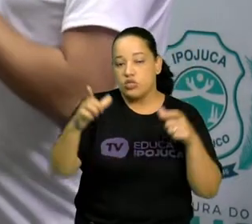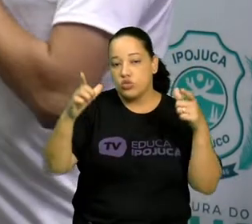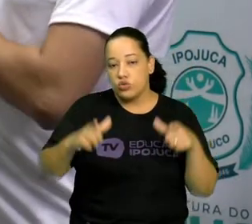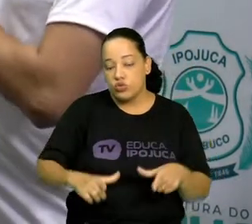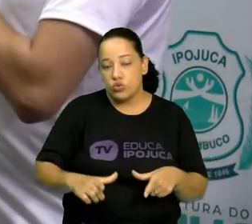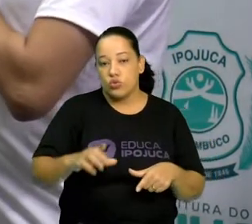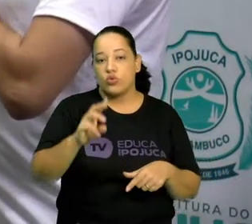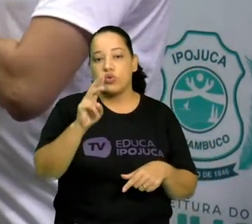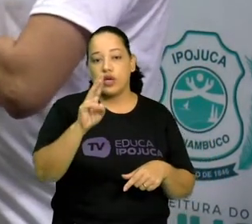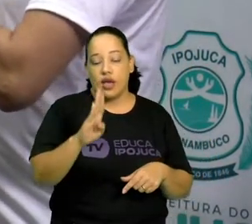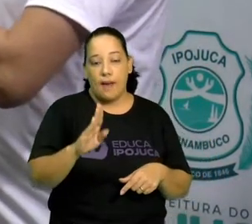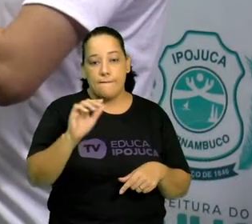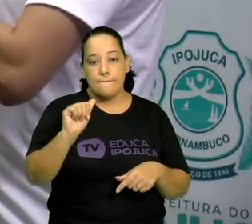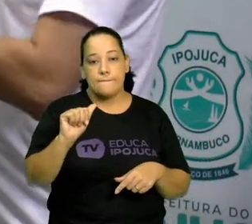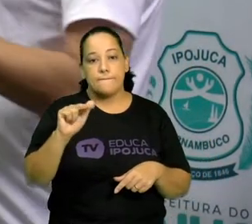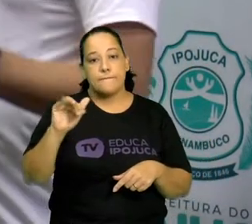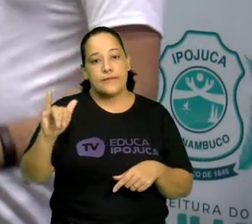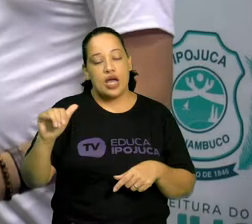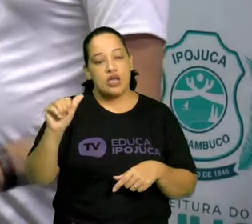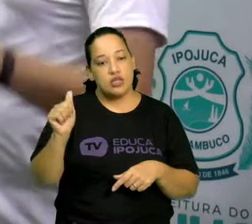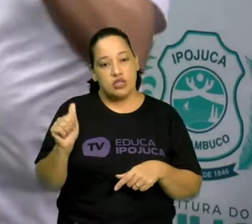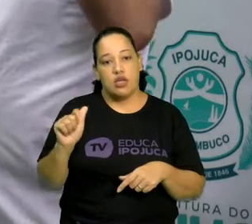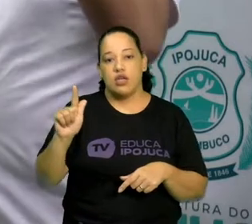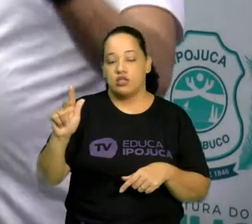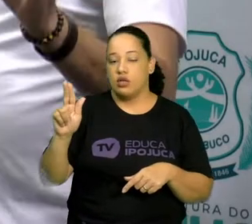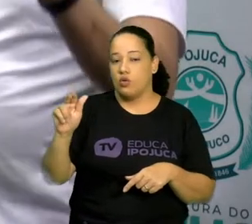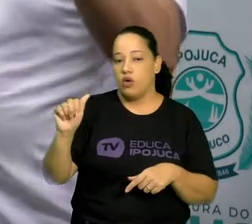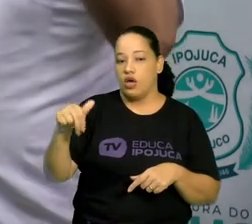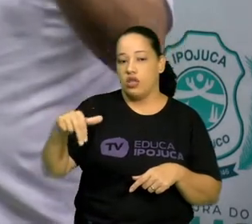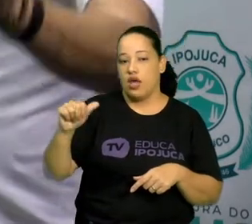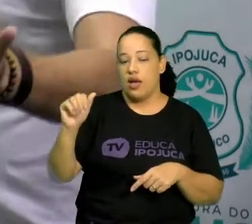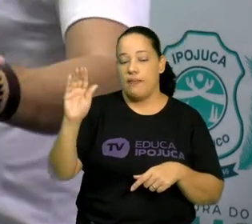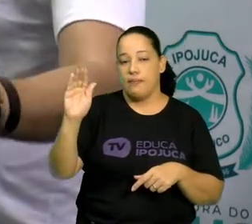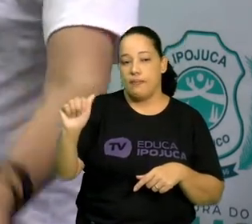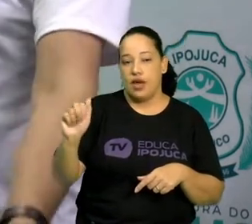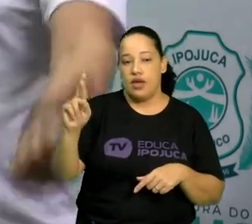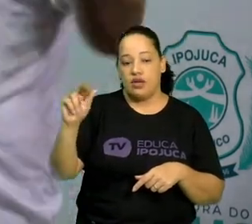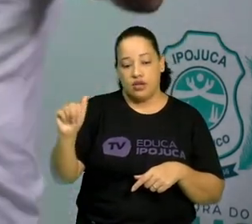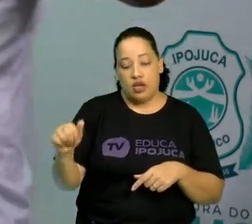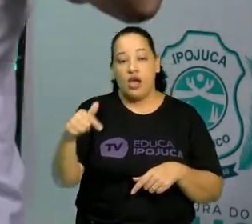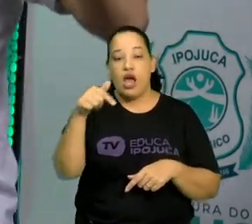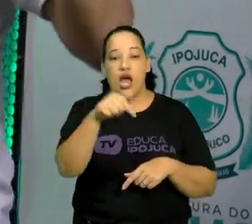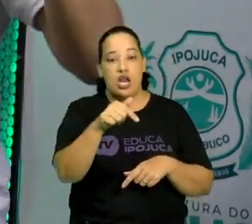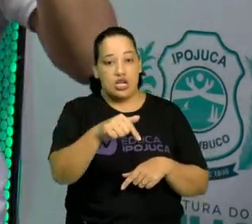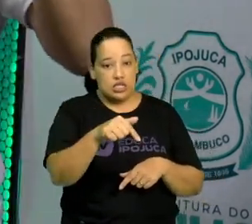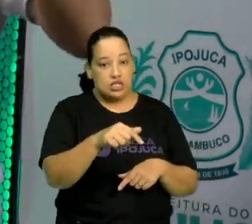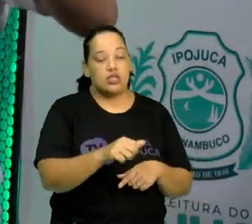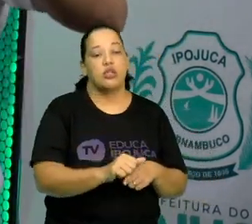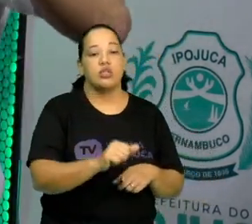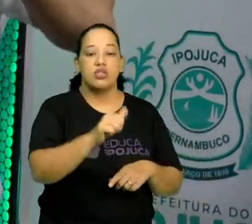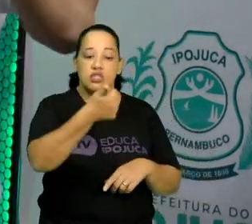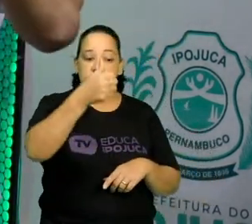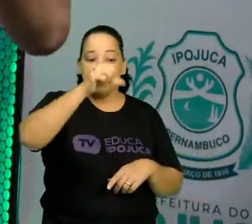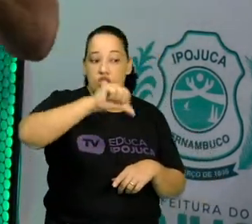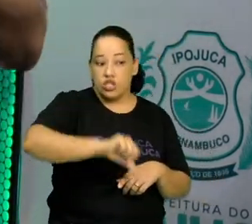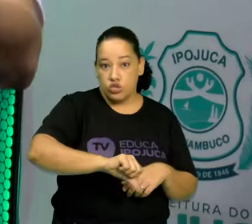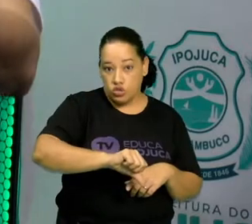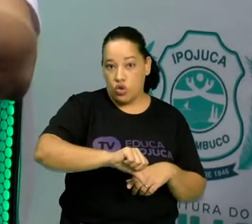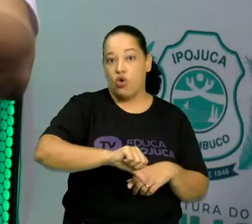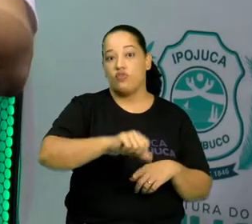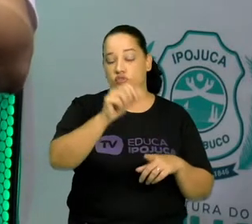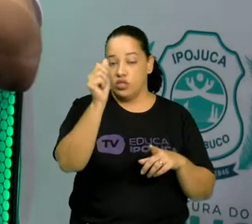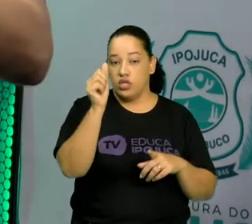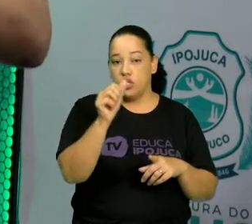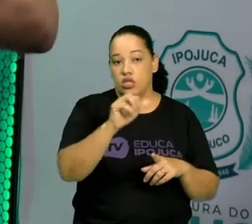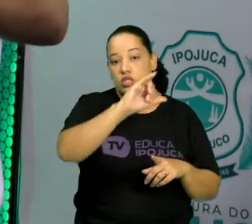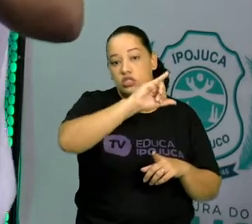Esse dia passou a ser o dia do cinema brasileiro. 19 de junho. Em 8 de julho é a estreia.